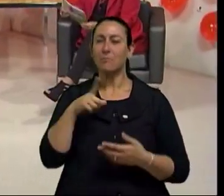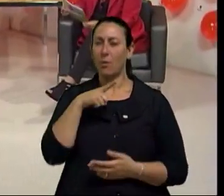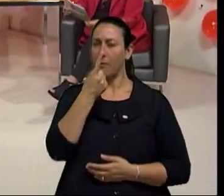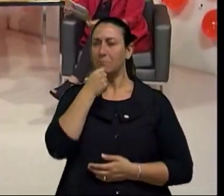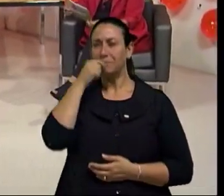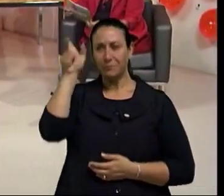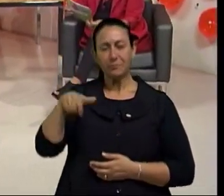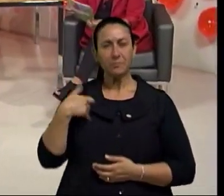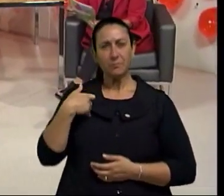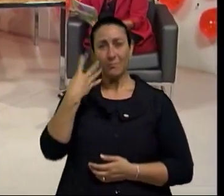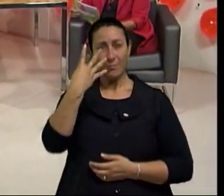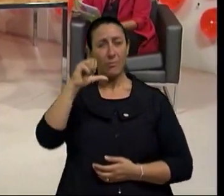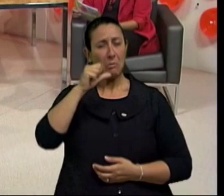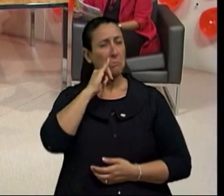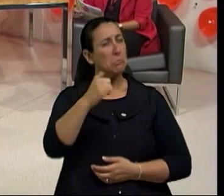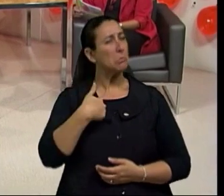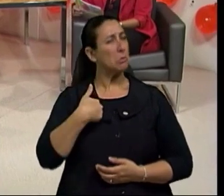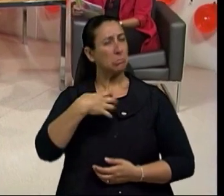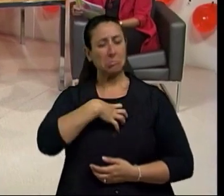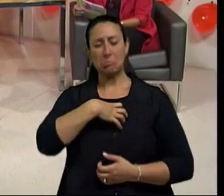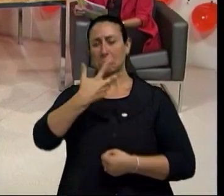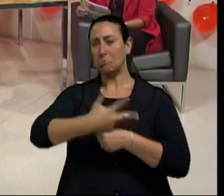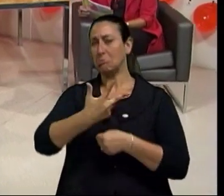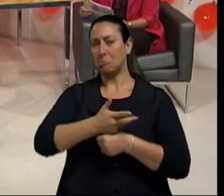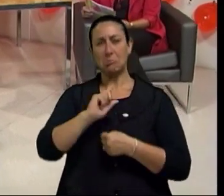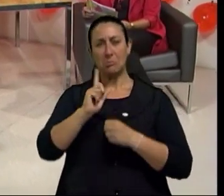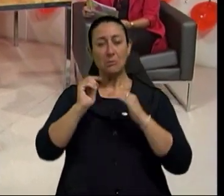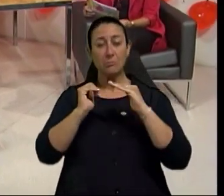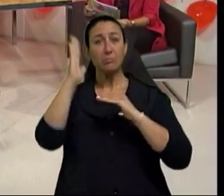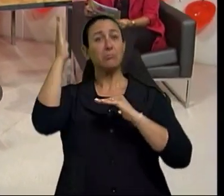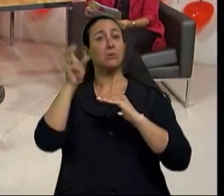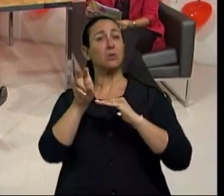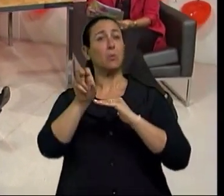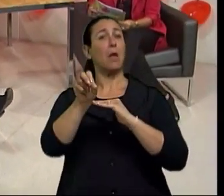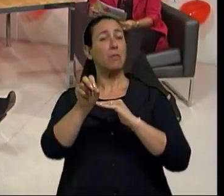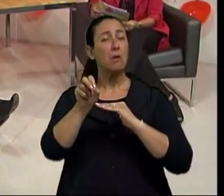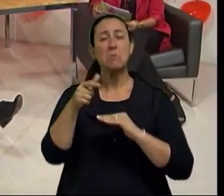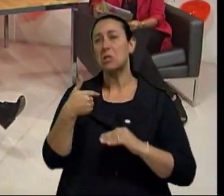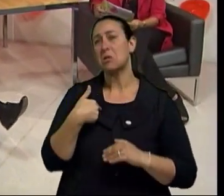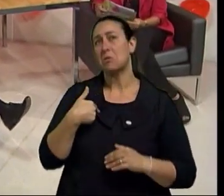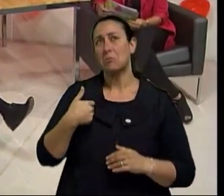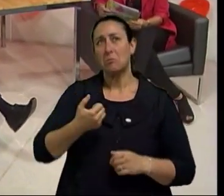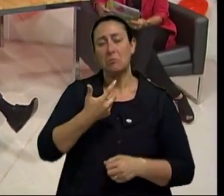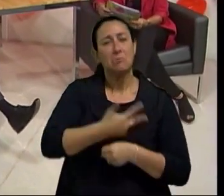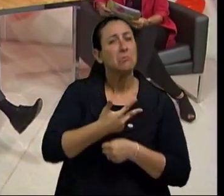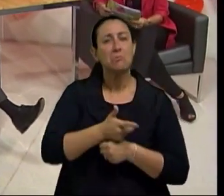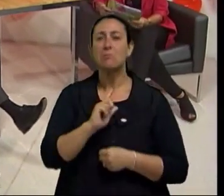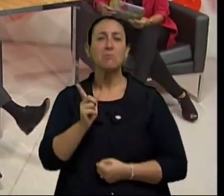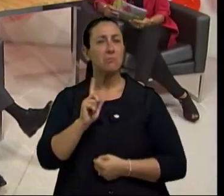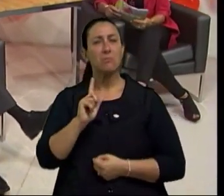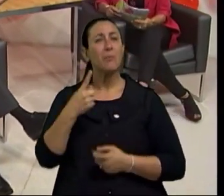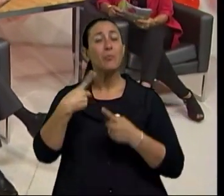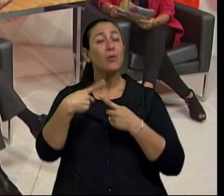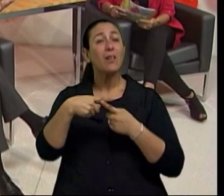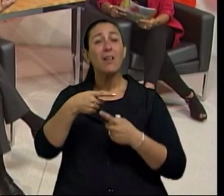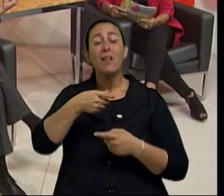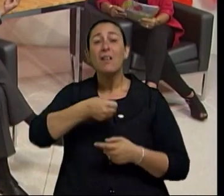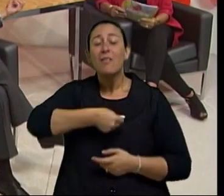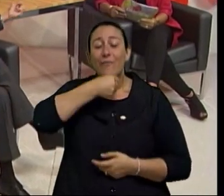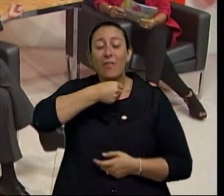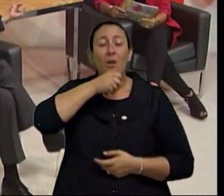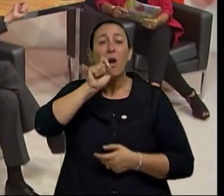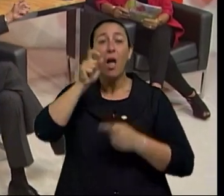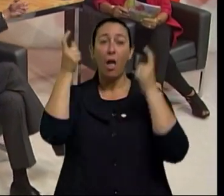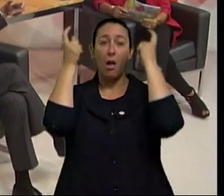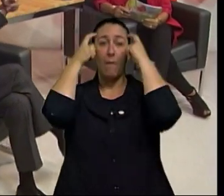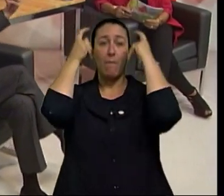anos, que diz que não se considera idoso, que está indo para 50 anos de idade, e que a velhice, ele apontou a cabeça, né? Exatamente, a velhice está